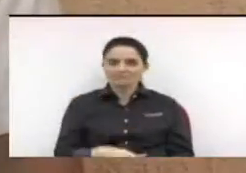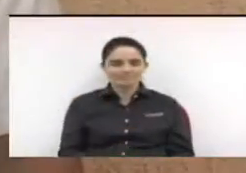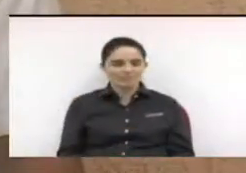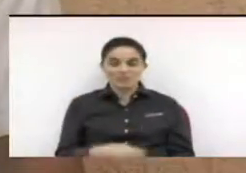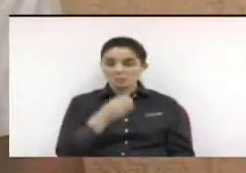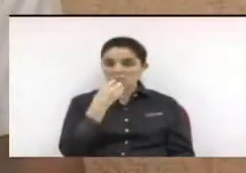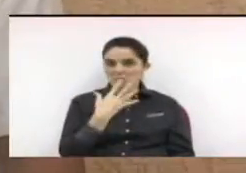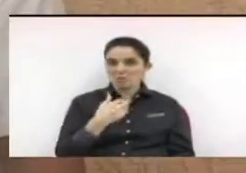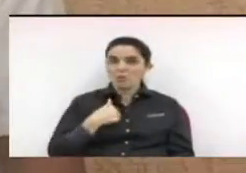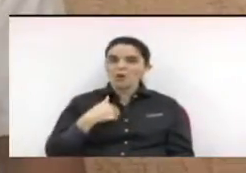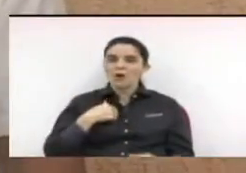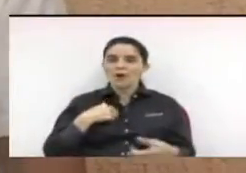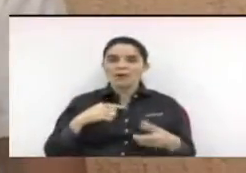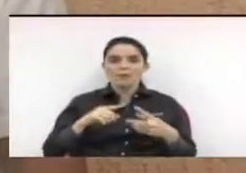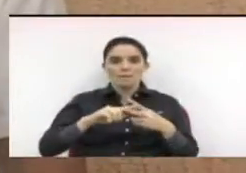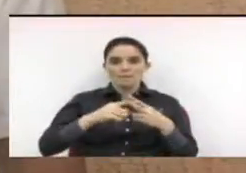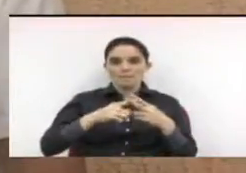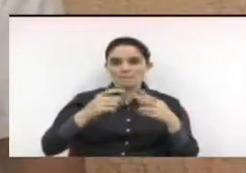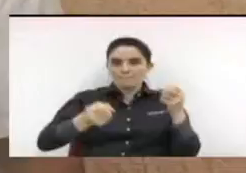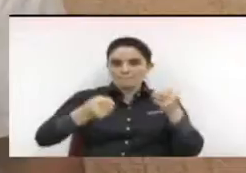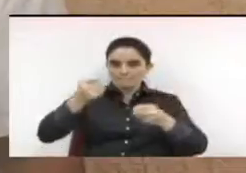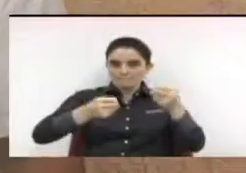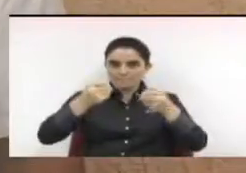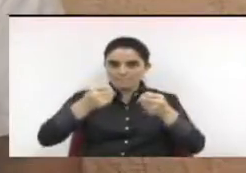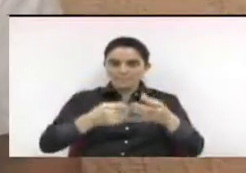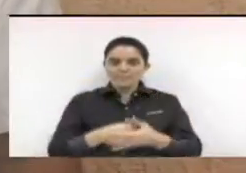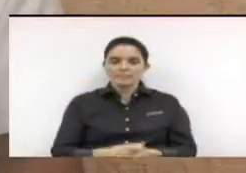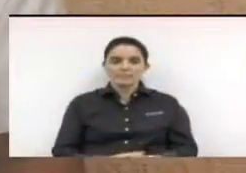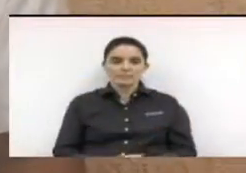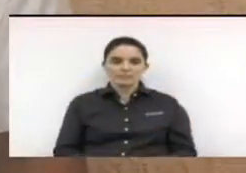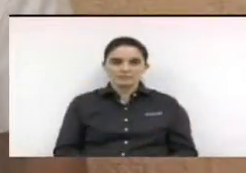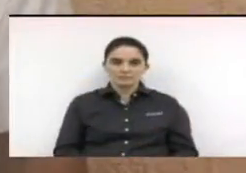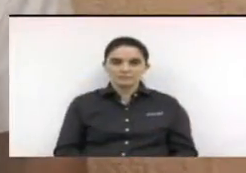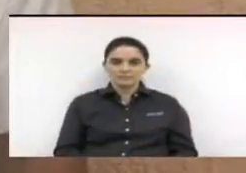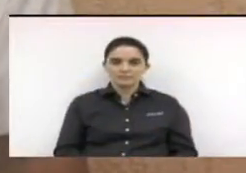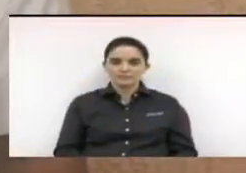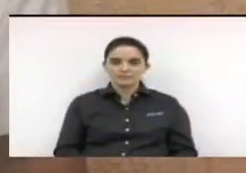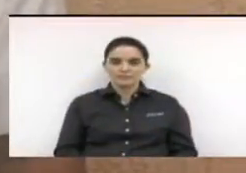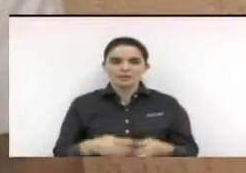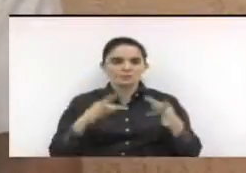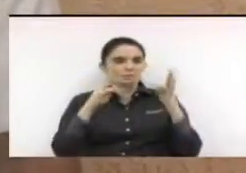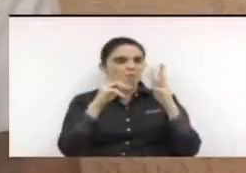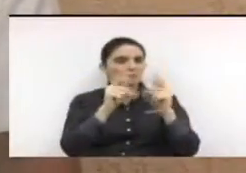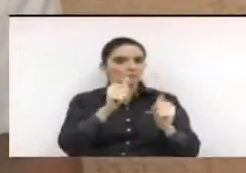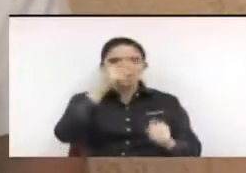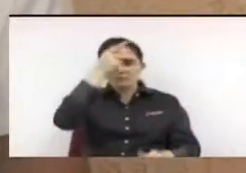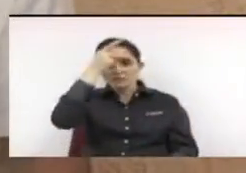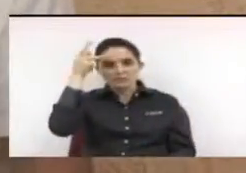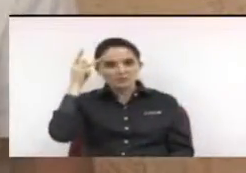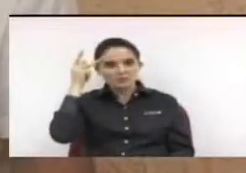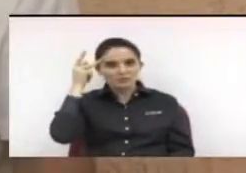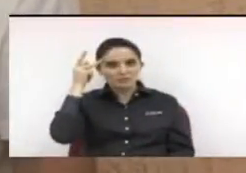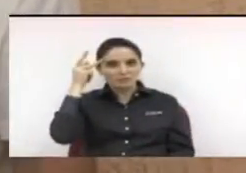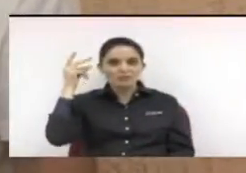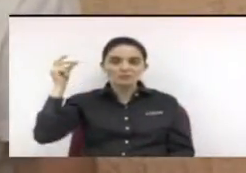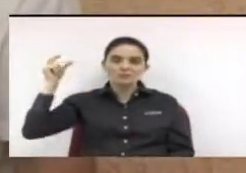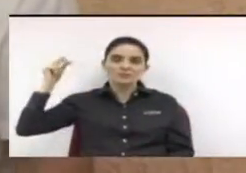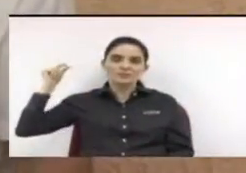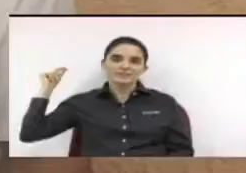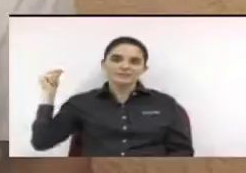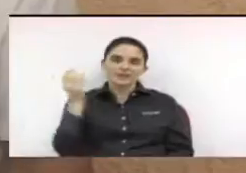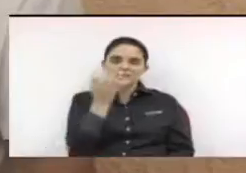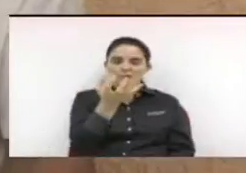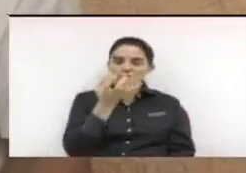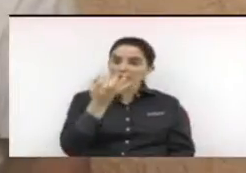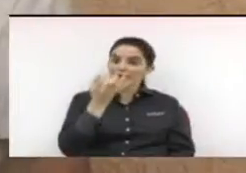torneiro mecânico, todos nós, todos nós aqui, sonhamos em um dia estudar no